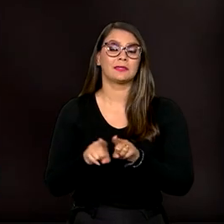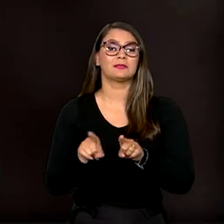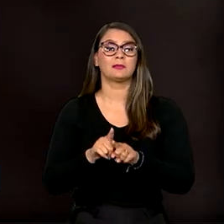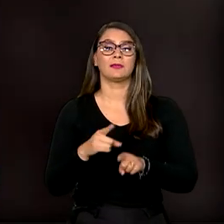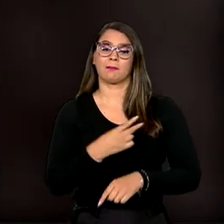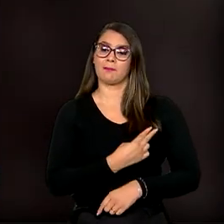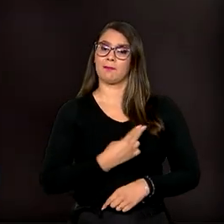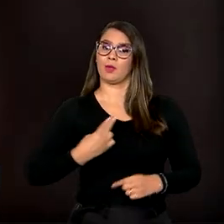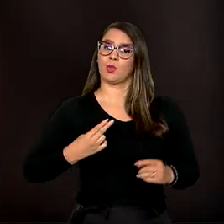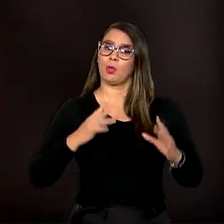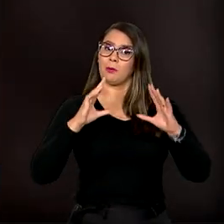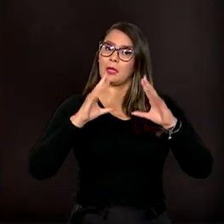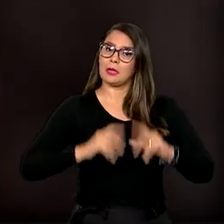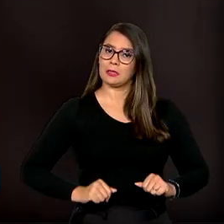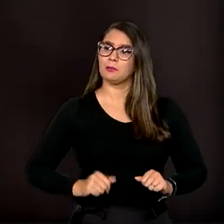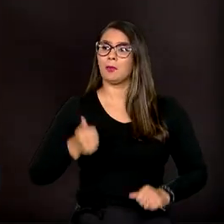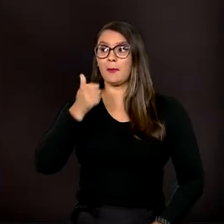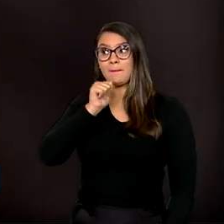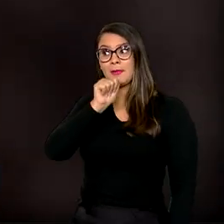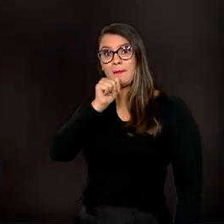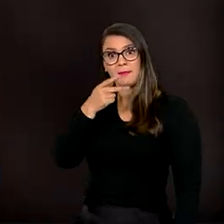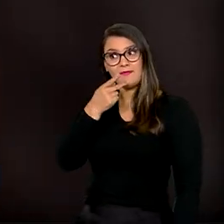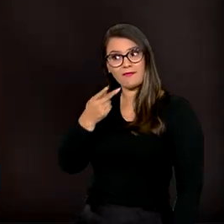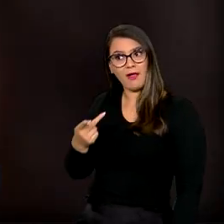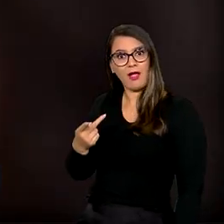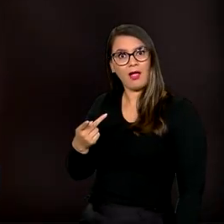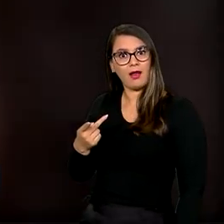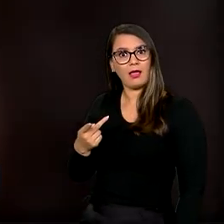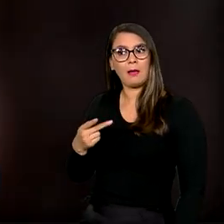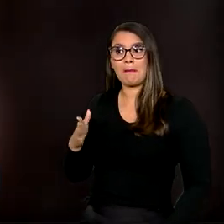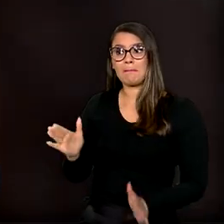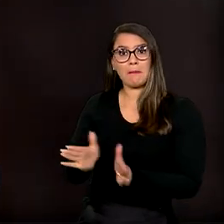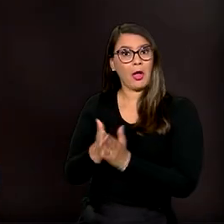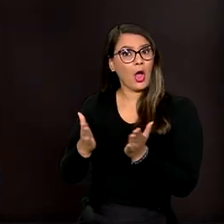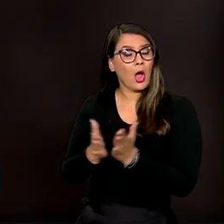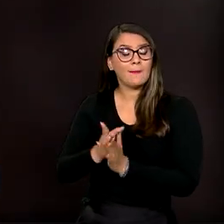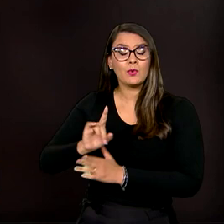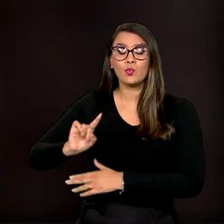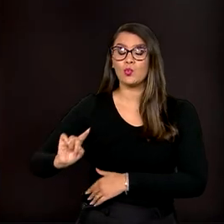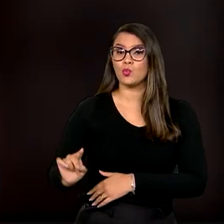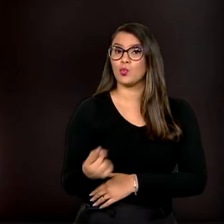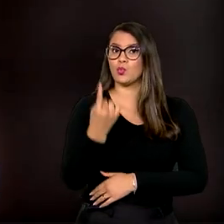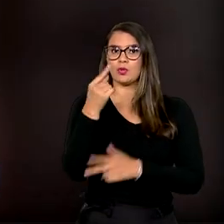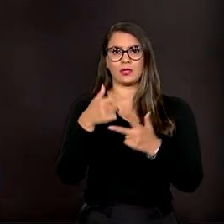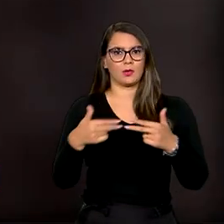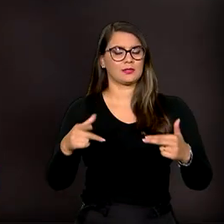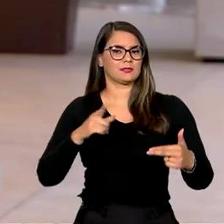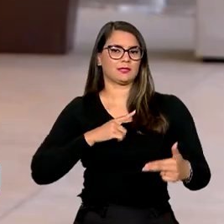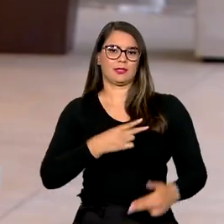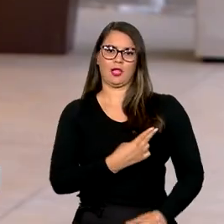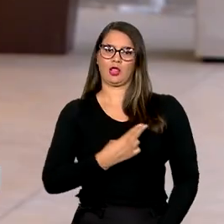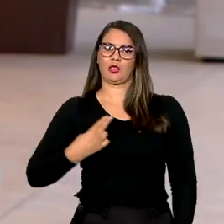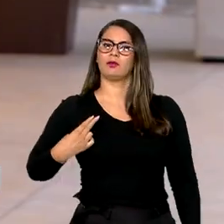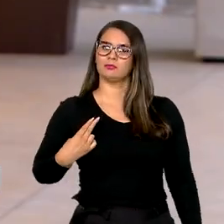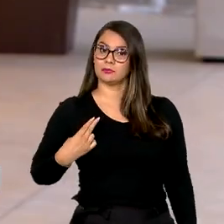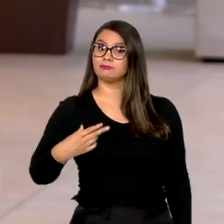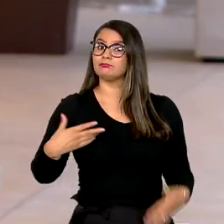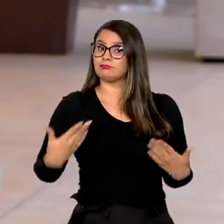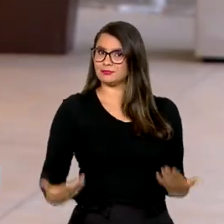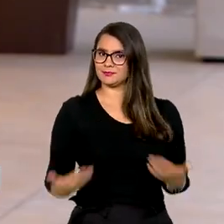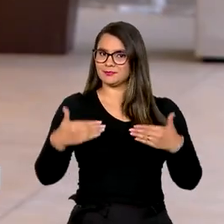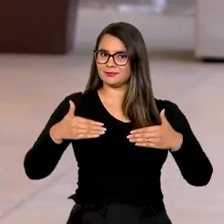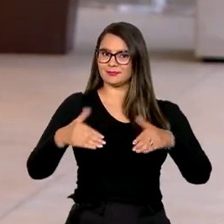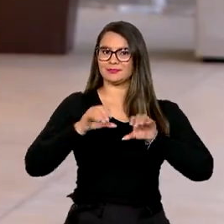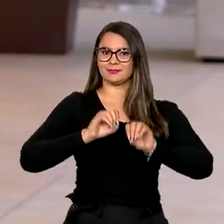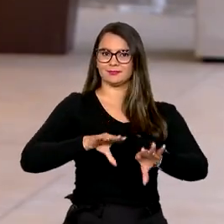ter o nome limpo, que eu acho que é como minha mãe fala. O pobre é a única coisa que ele tem, o nome limpo. Segundo o Ministério da